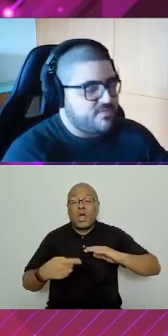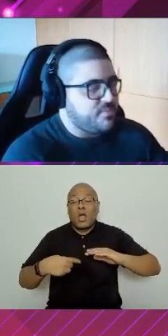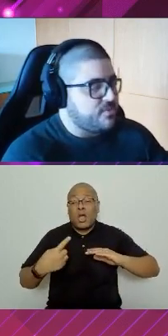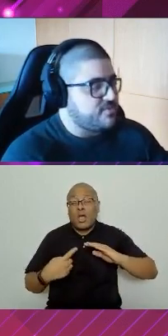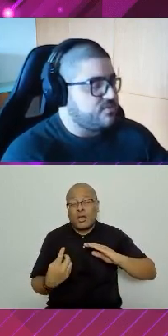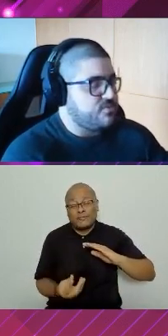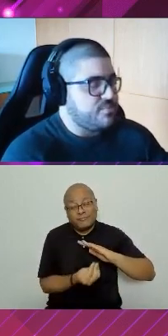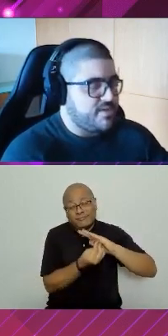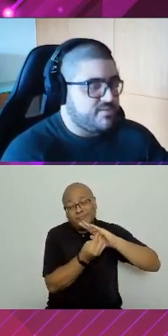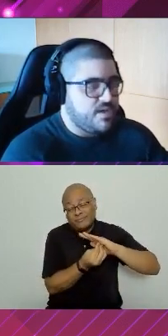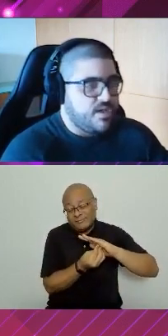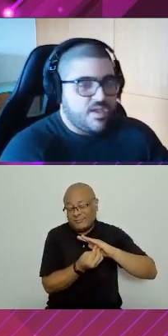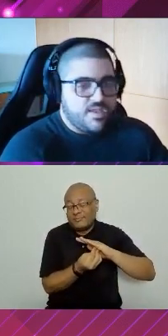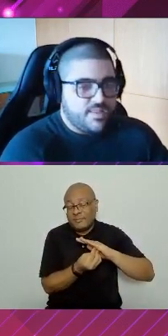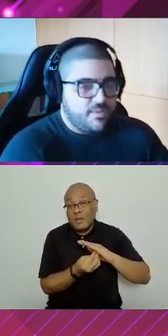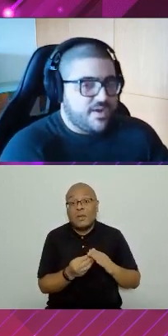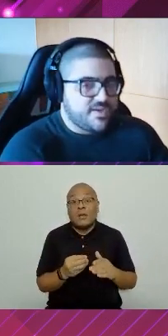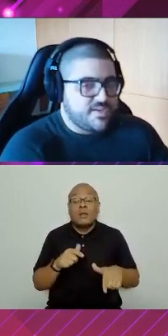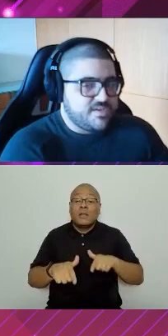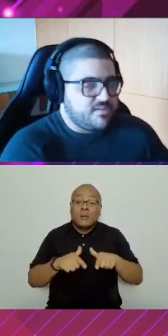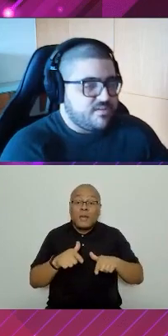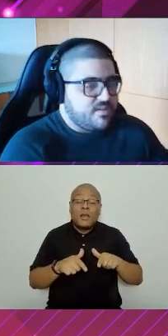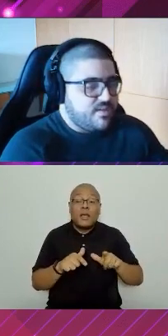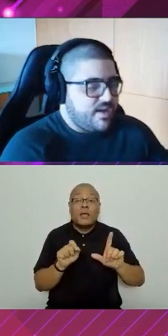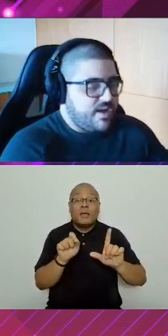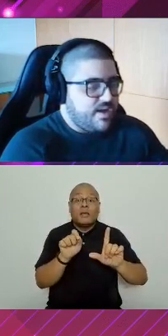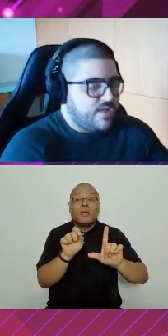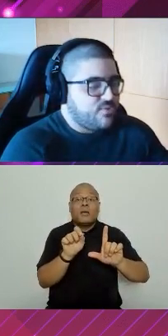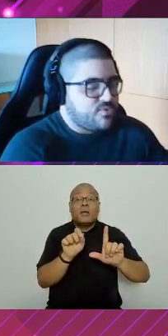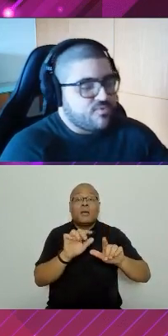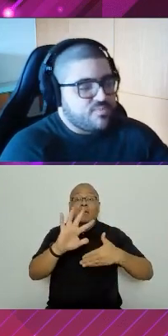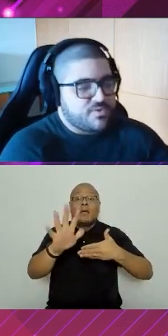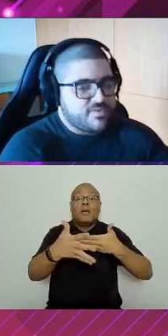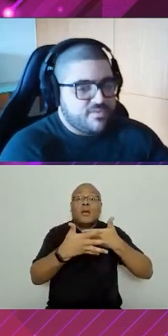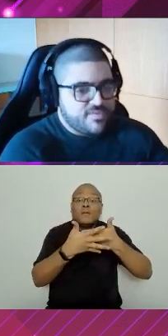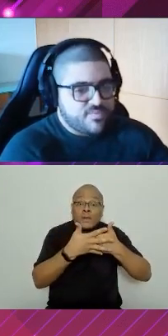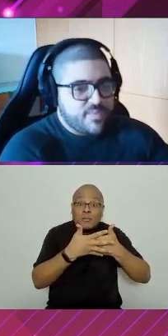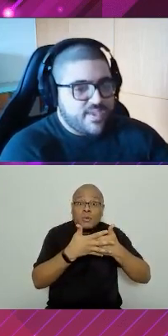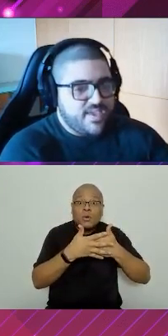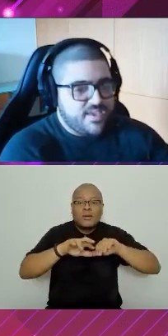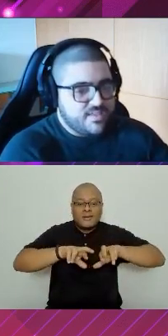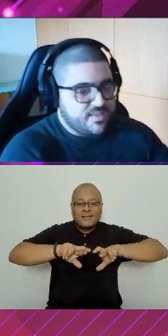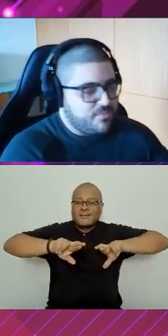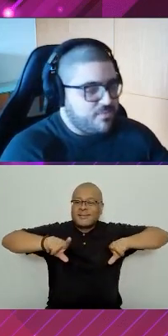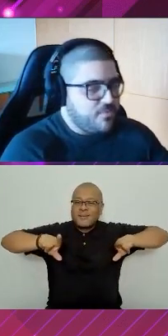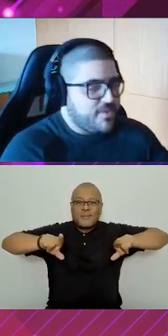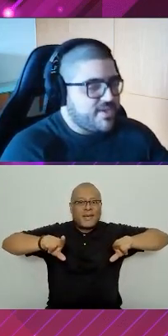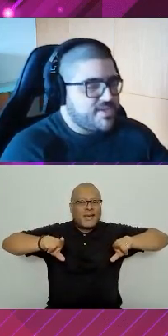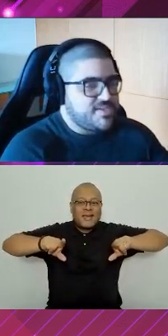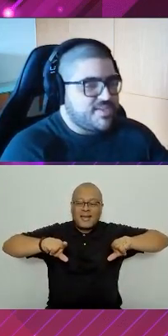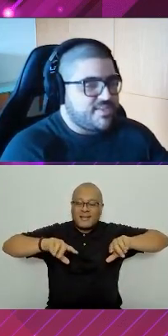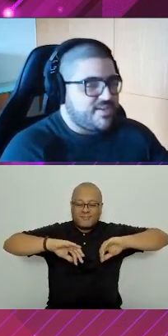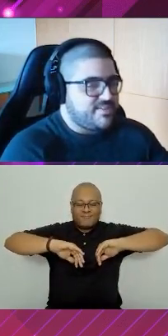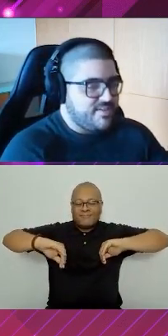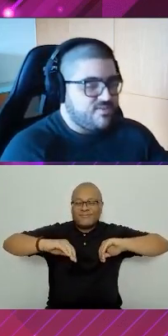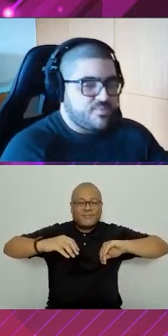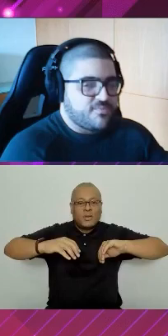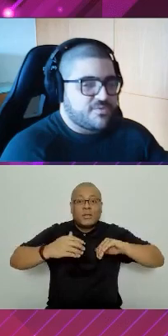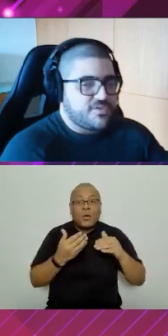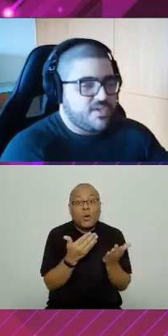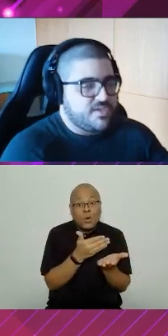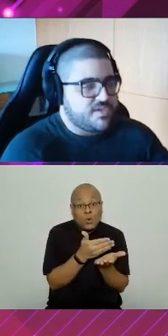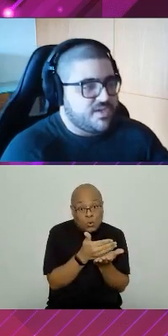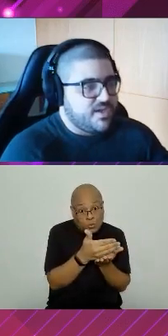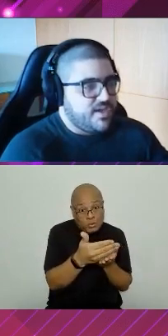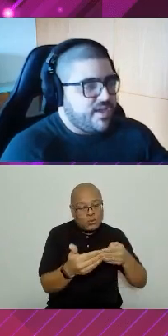tecnologias, frameworks e tudo mais. Então, a gente adotou os micro serviços para o back-end. Então, o que a gente está trazendo